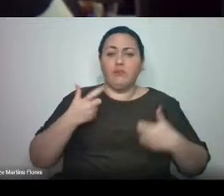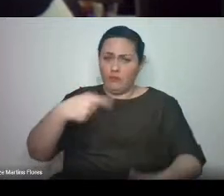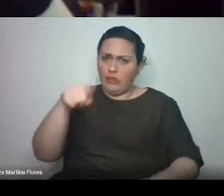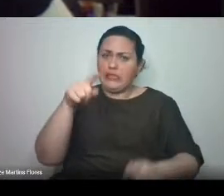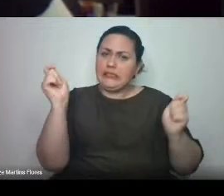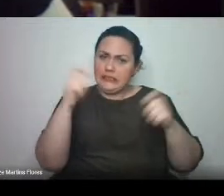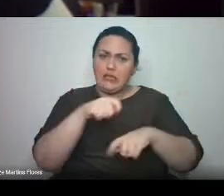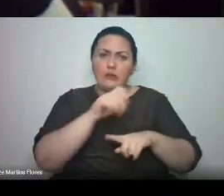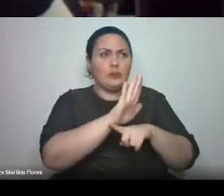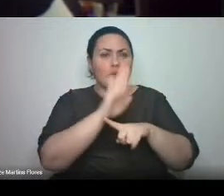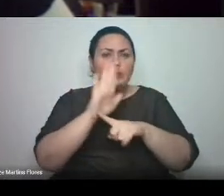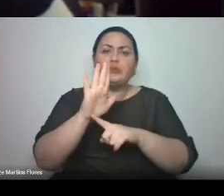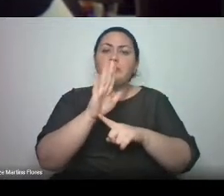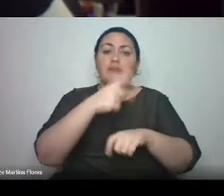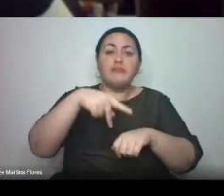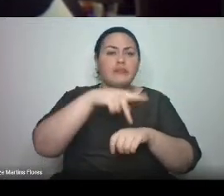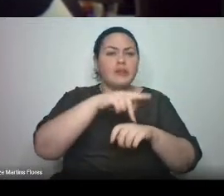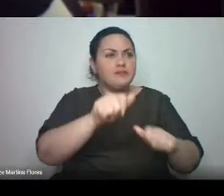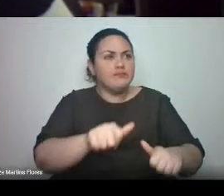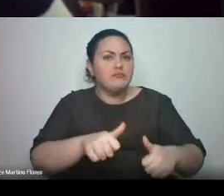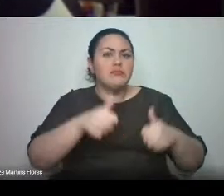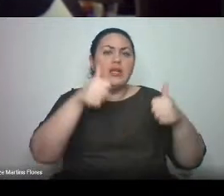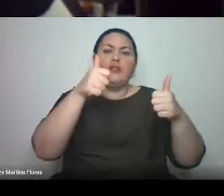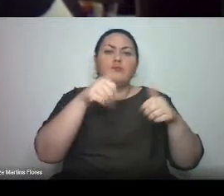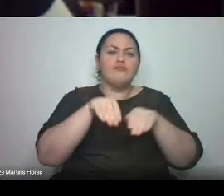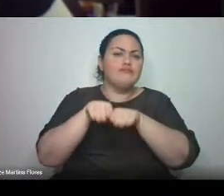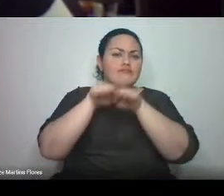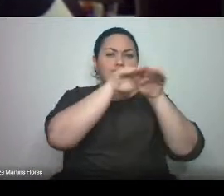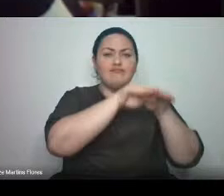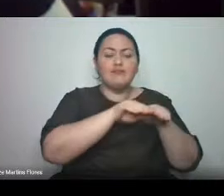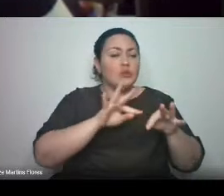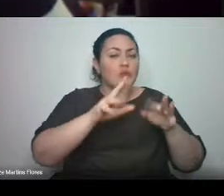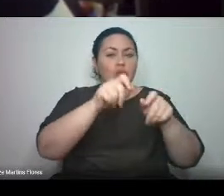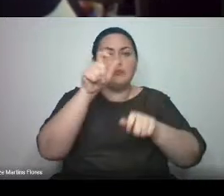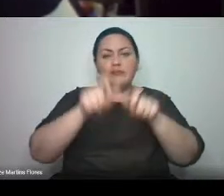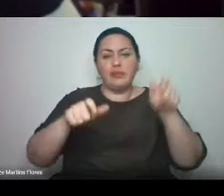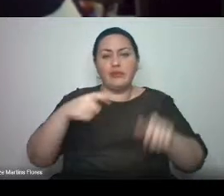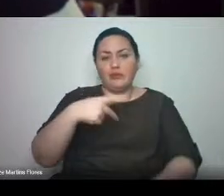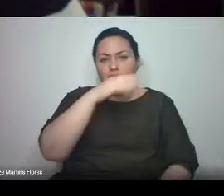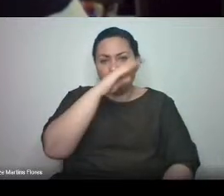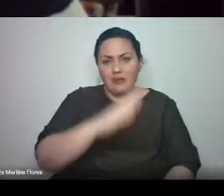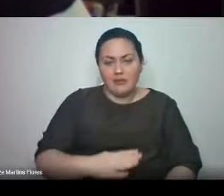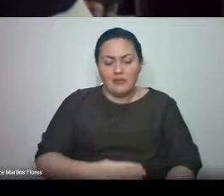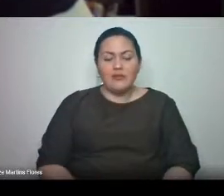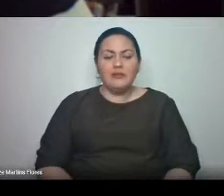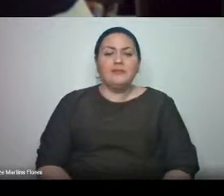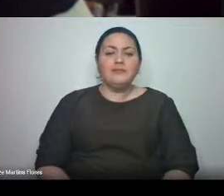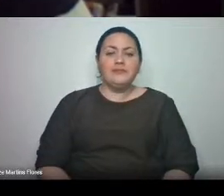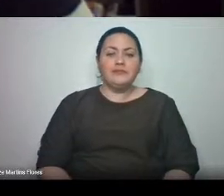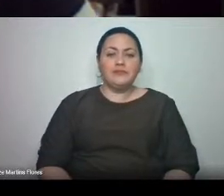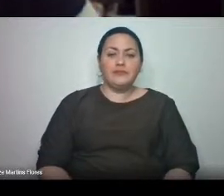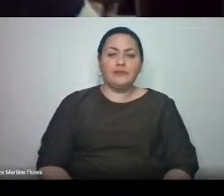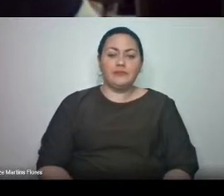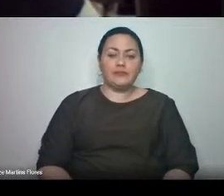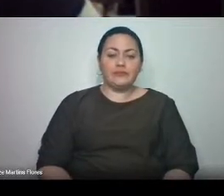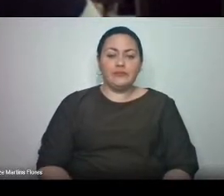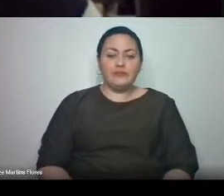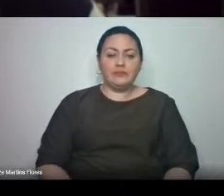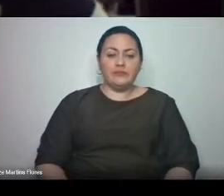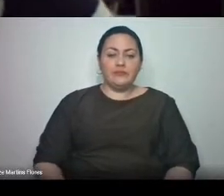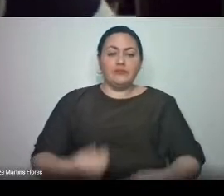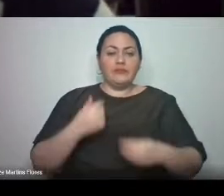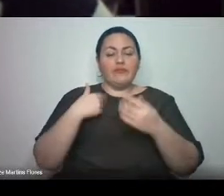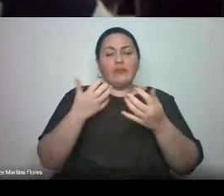para a construção de um país melhor e mais igualitário para todos os brasileiros e brasileiras. Gostaria de dedicar este último